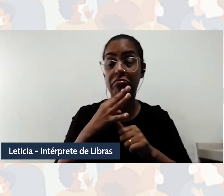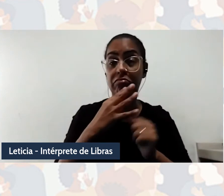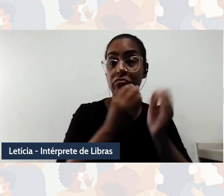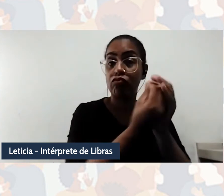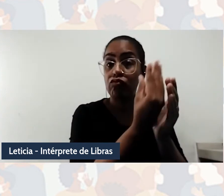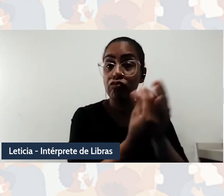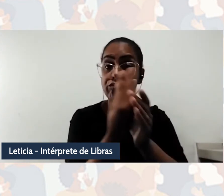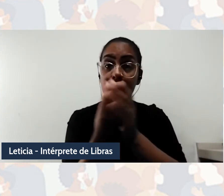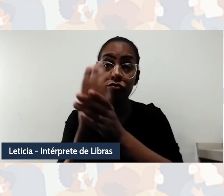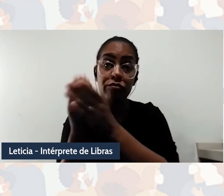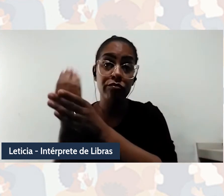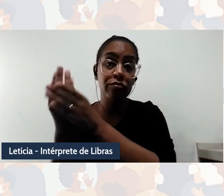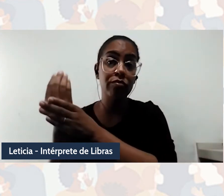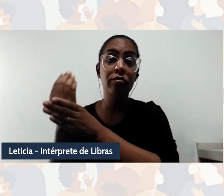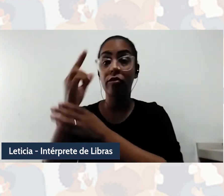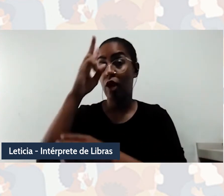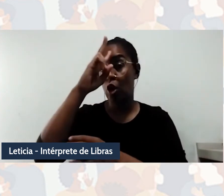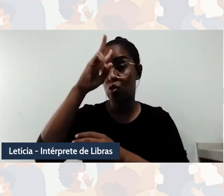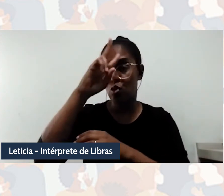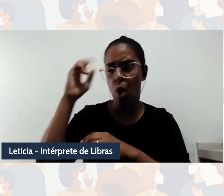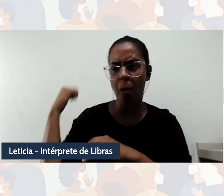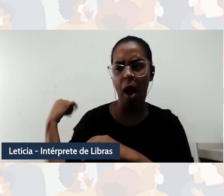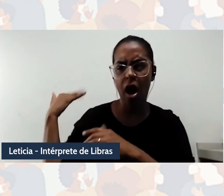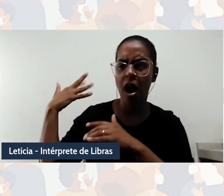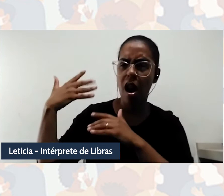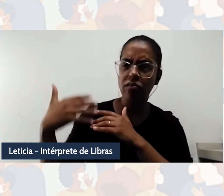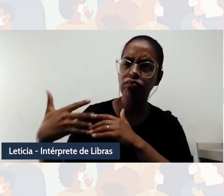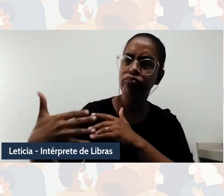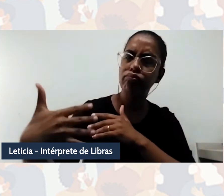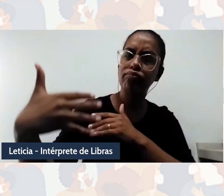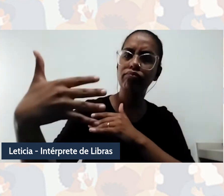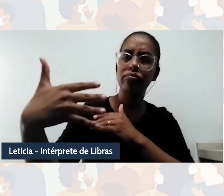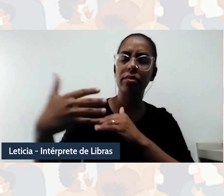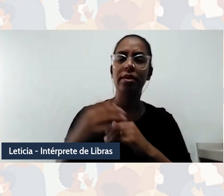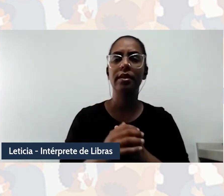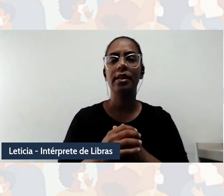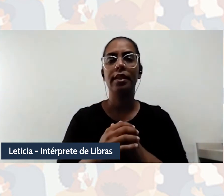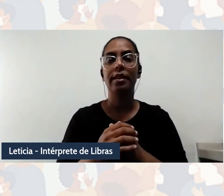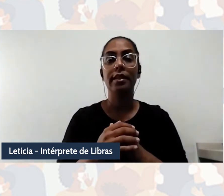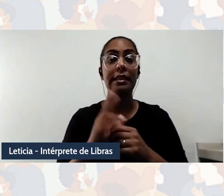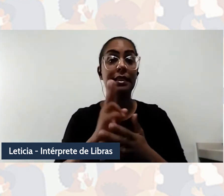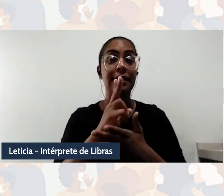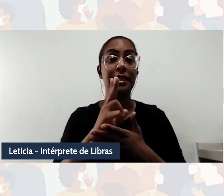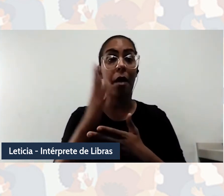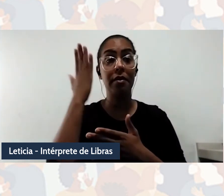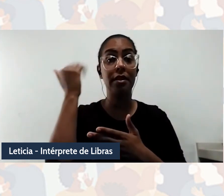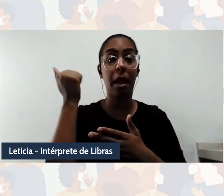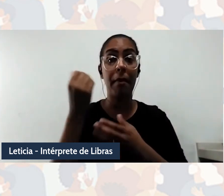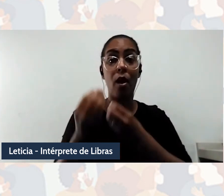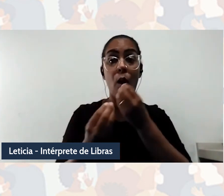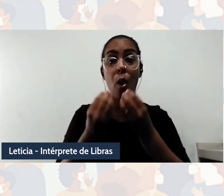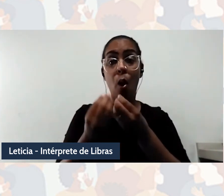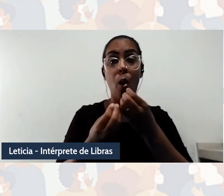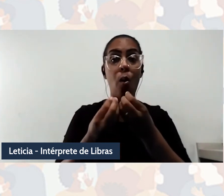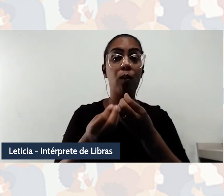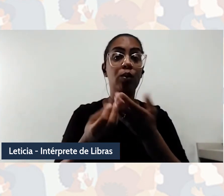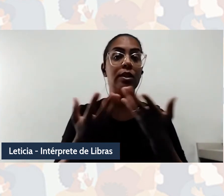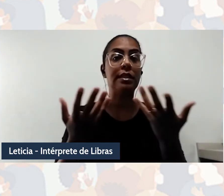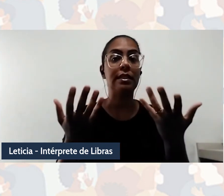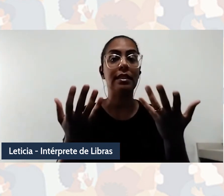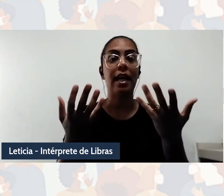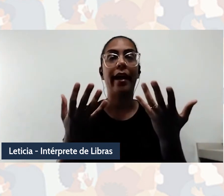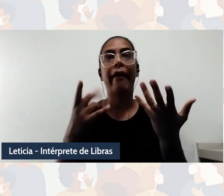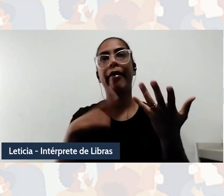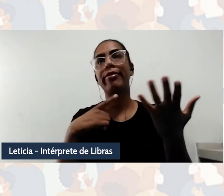de valores, de história, procurando aí a concretização desses saberes de diálogos